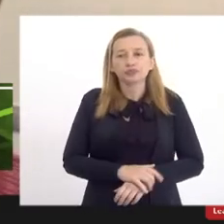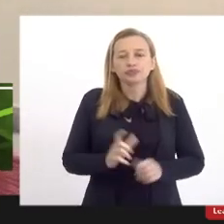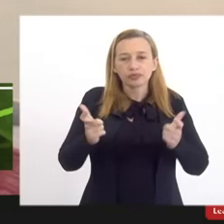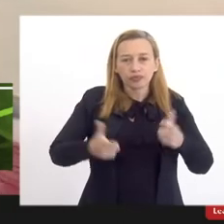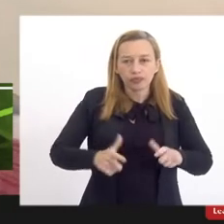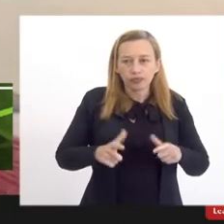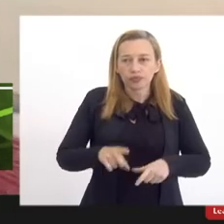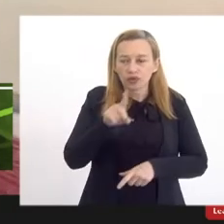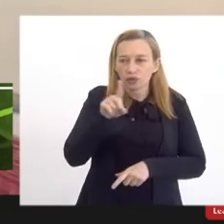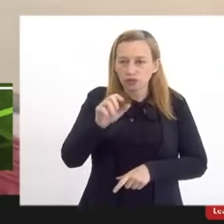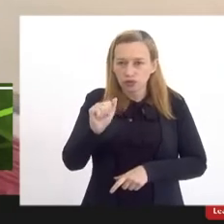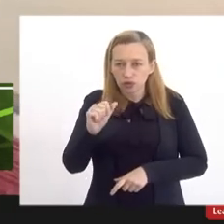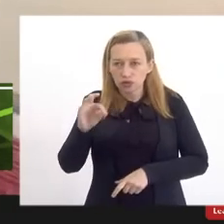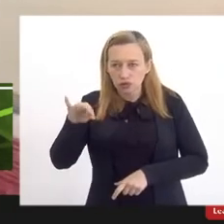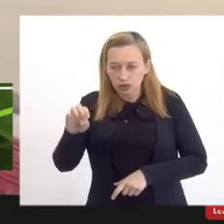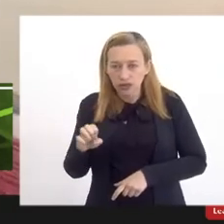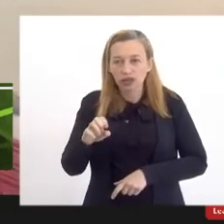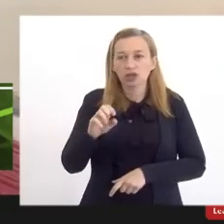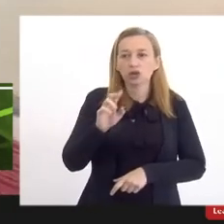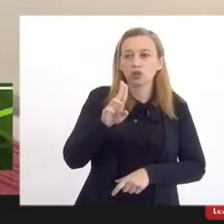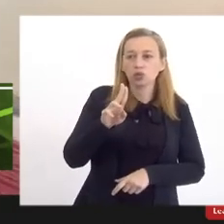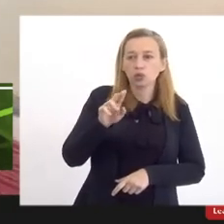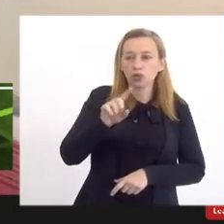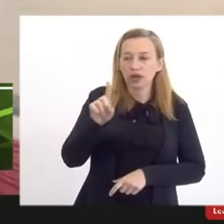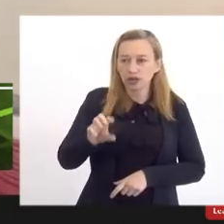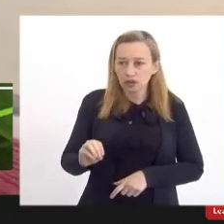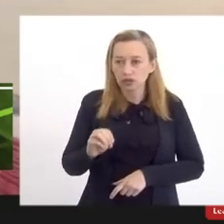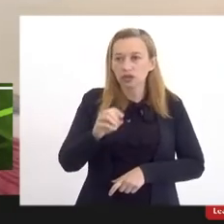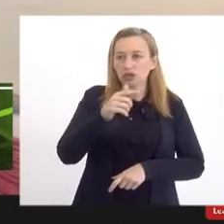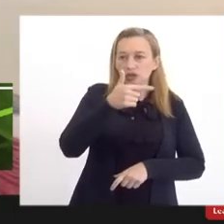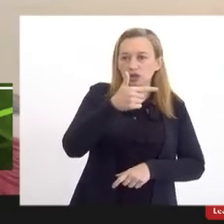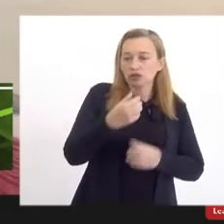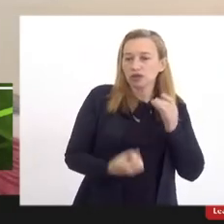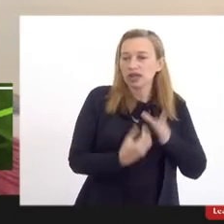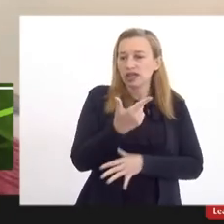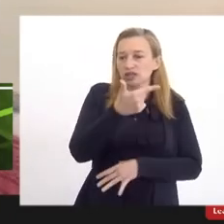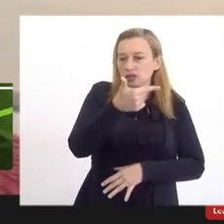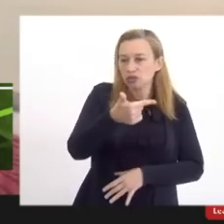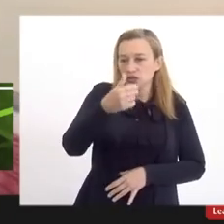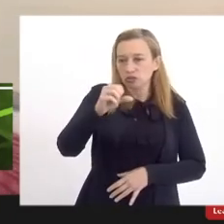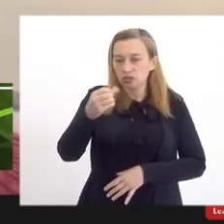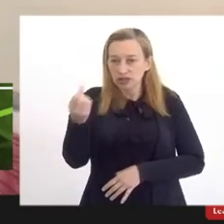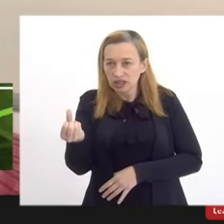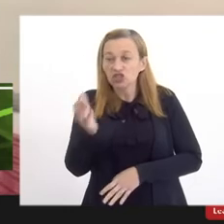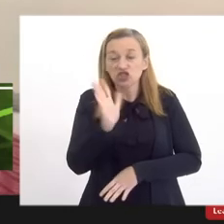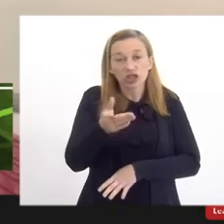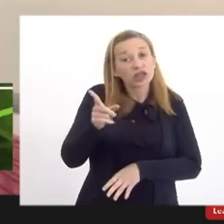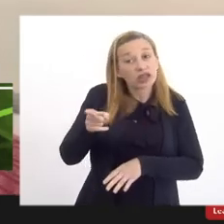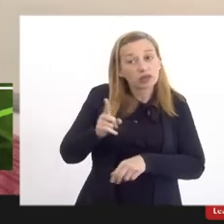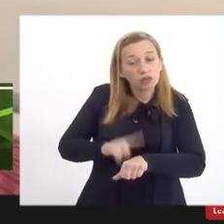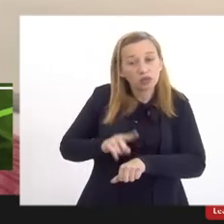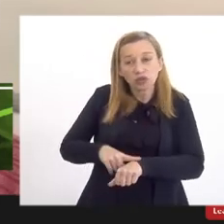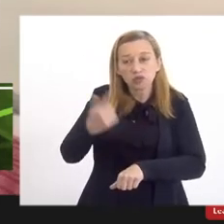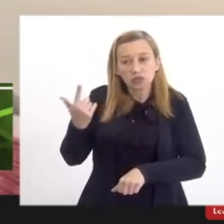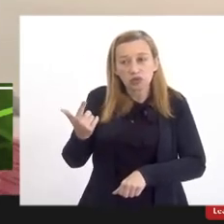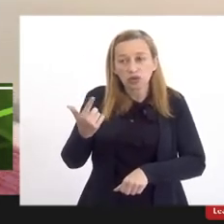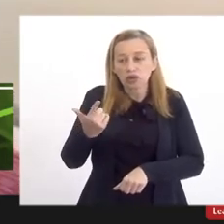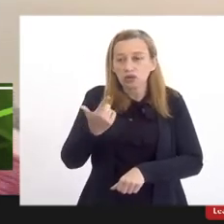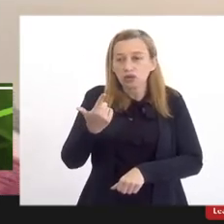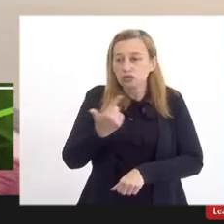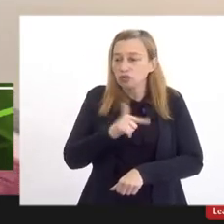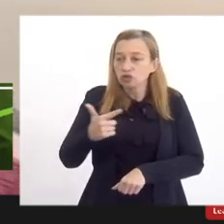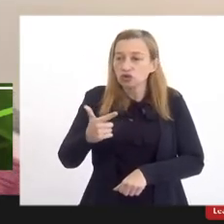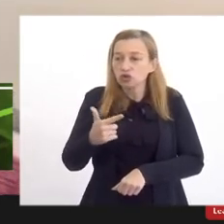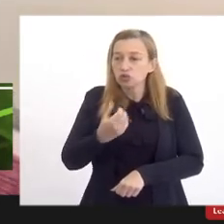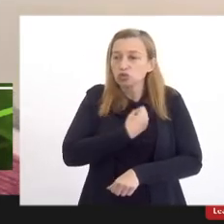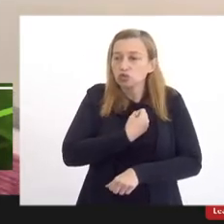como a Zona Oeste. A UESO foi criada em 2006 e já naquele momento não contava com um quadro de professores